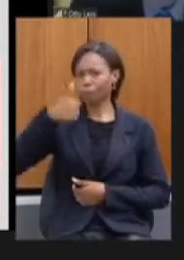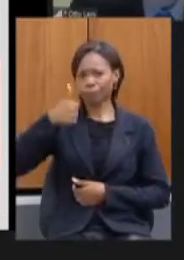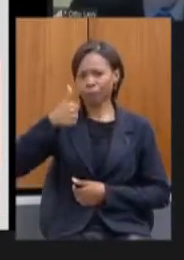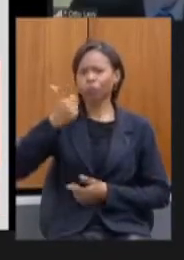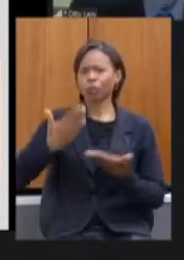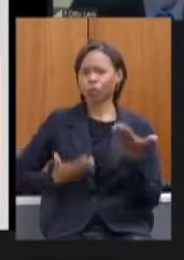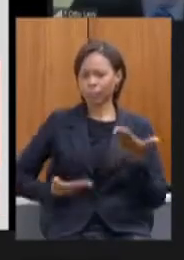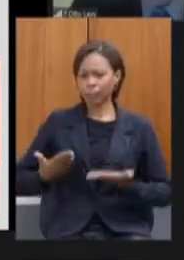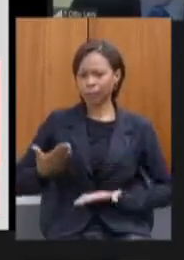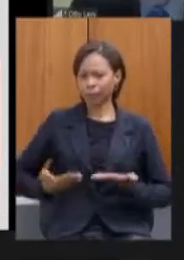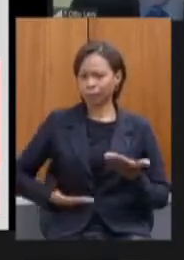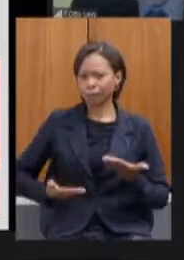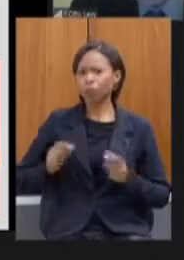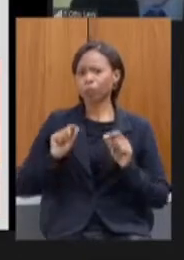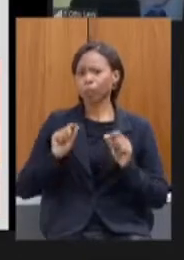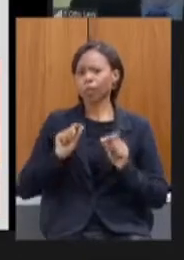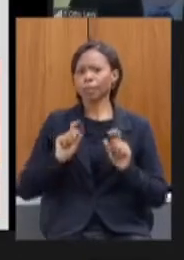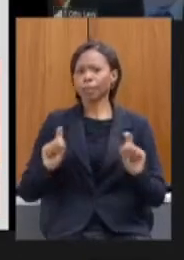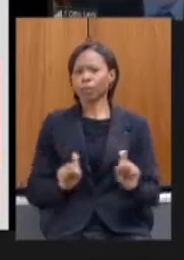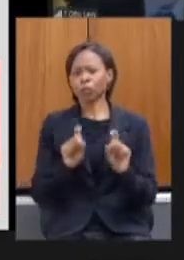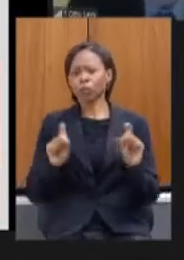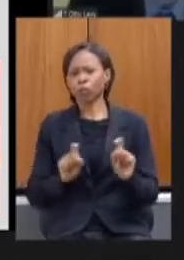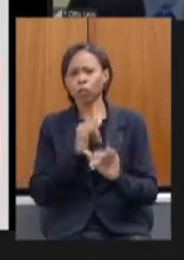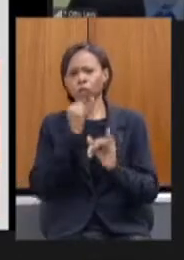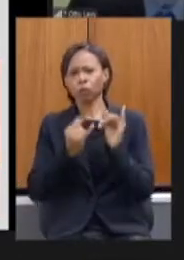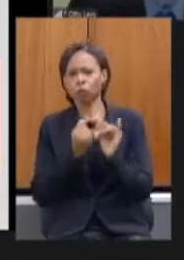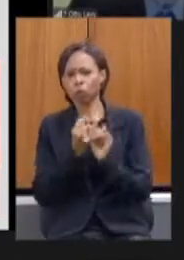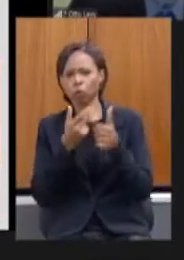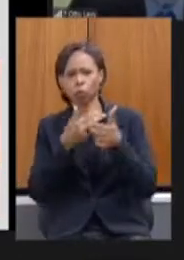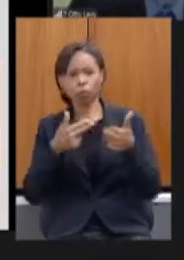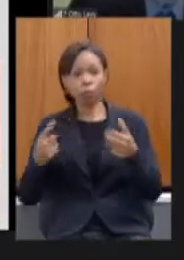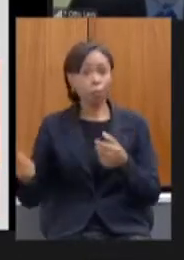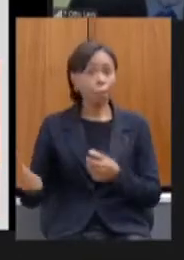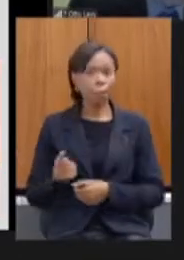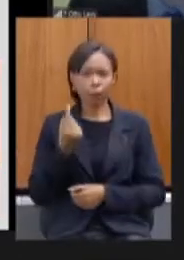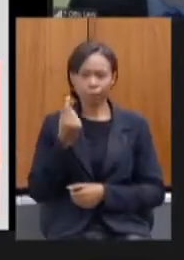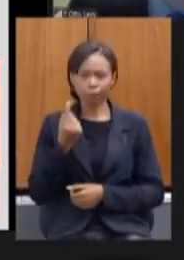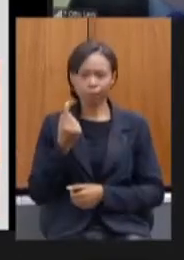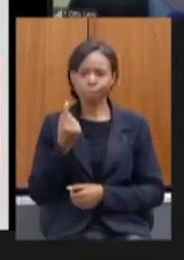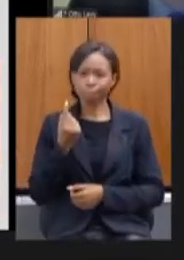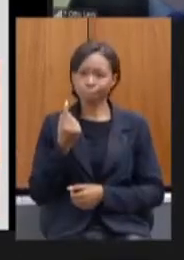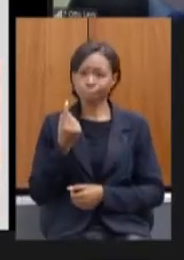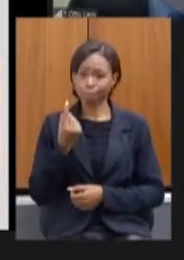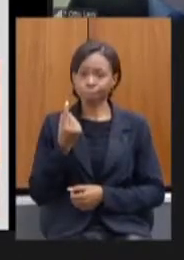importante dizer que esse este ranking é uma